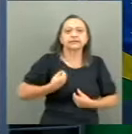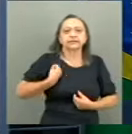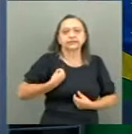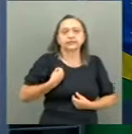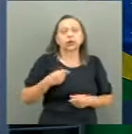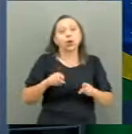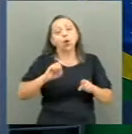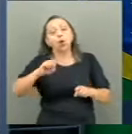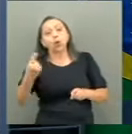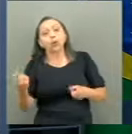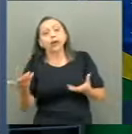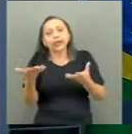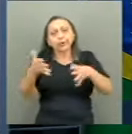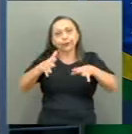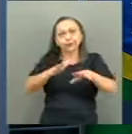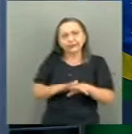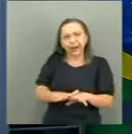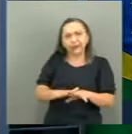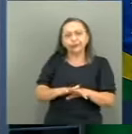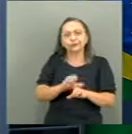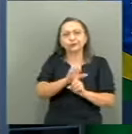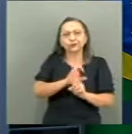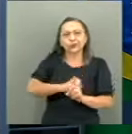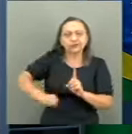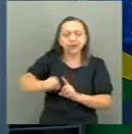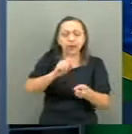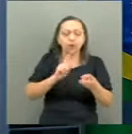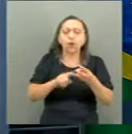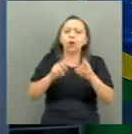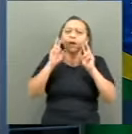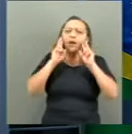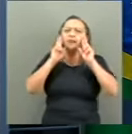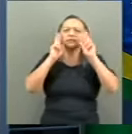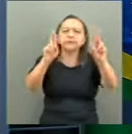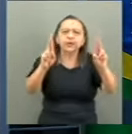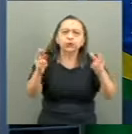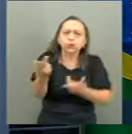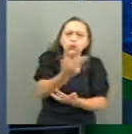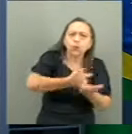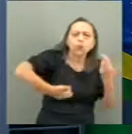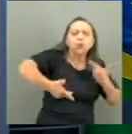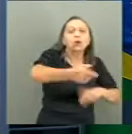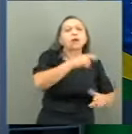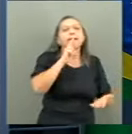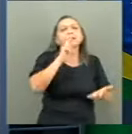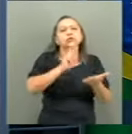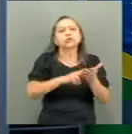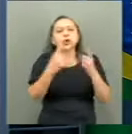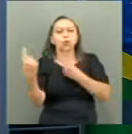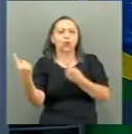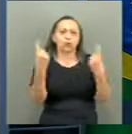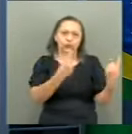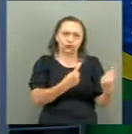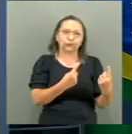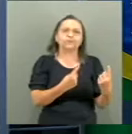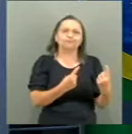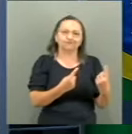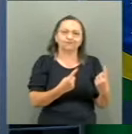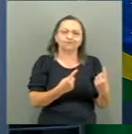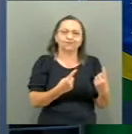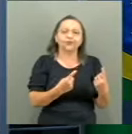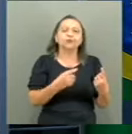o da inclusão social, o do respeito mútuo e do reconhecer o outro. O da